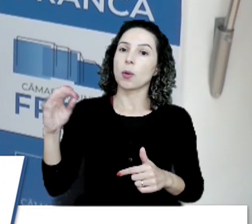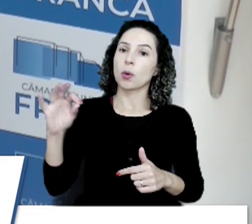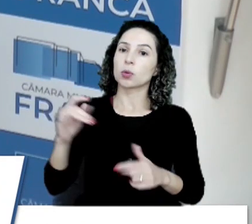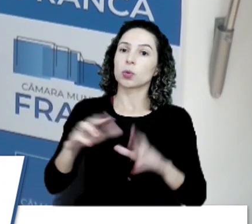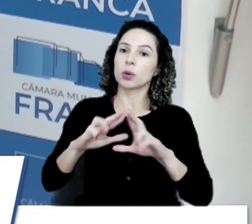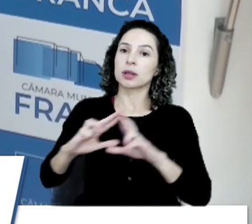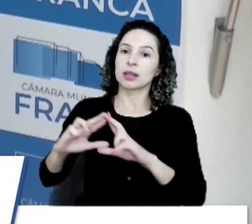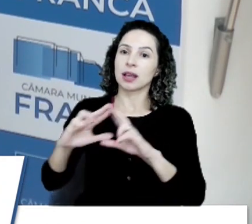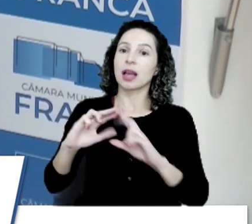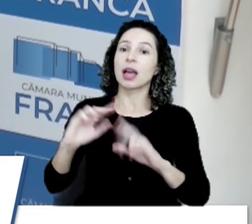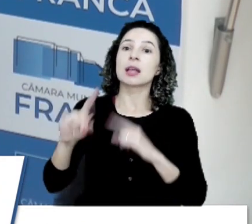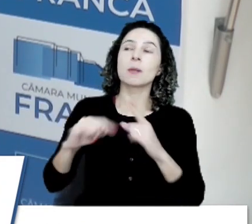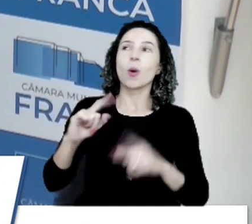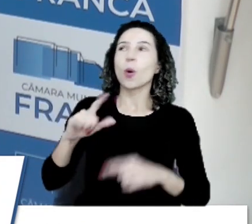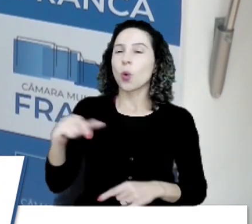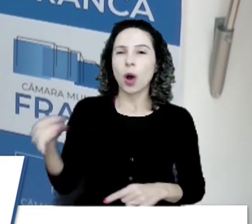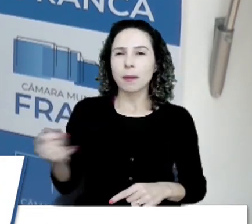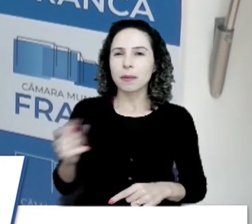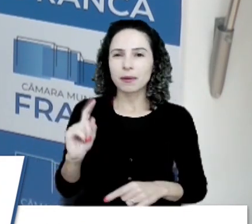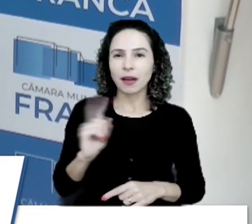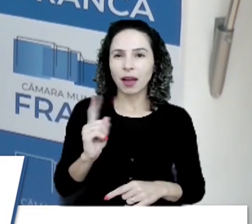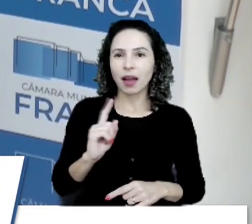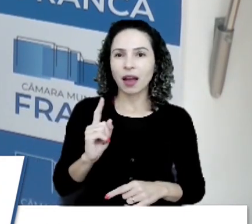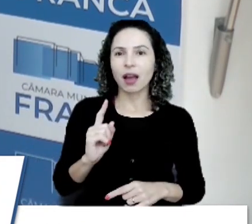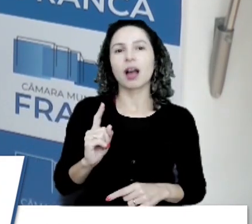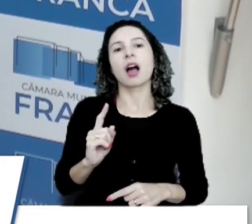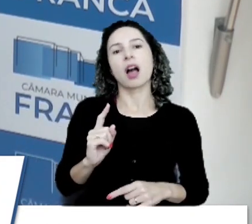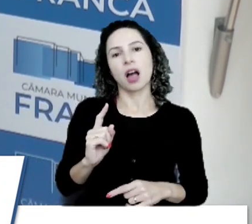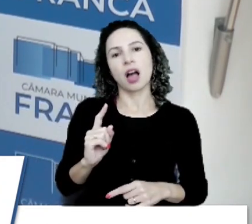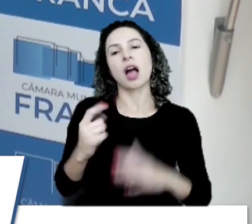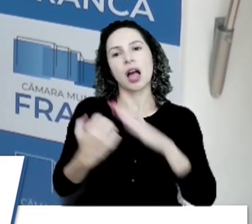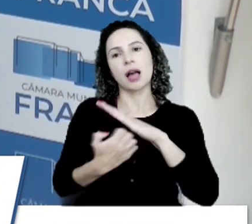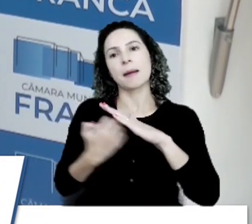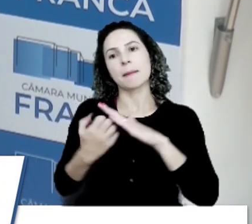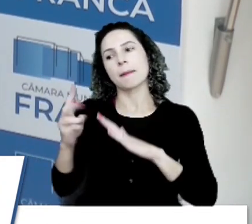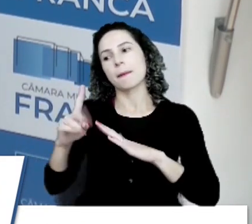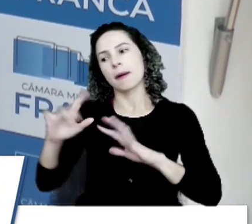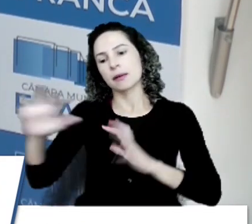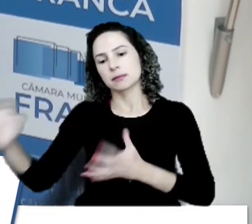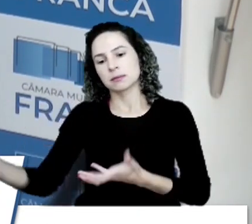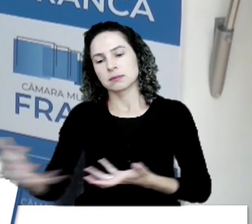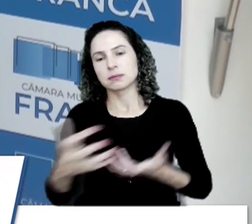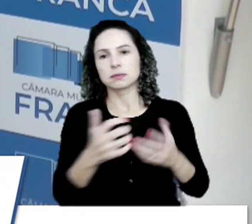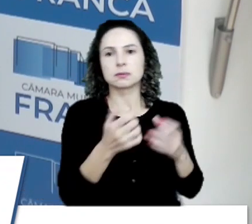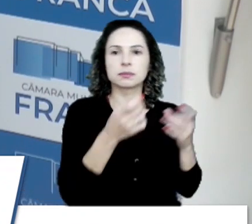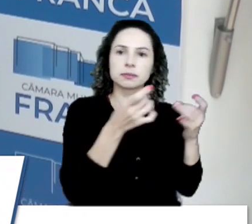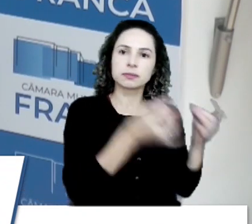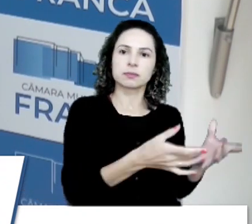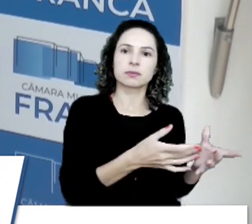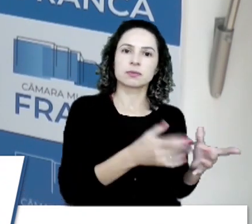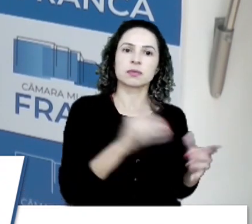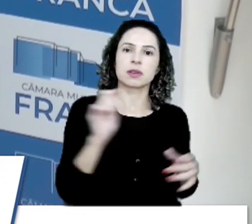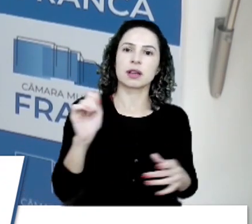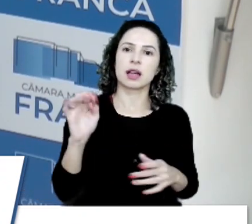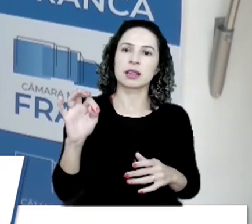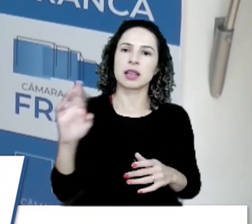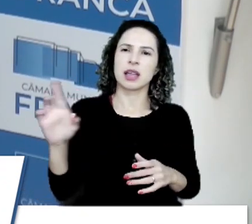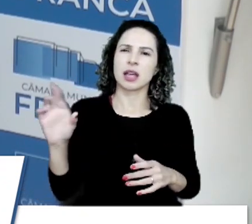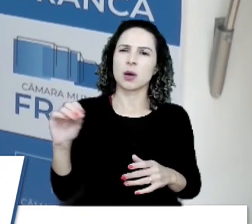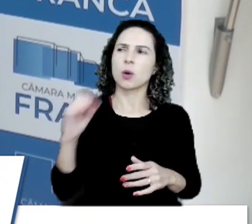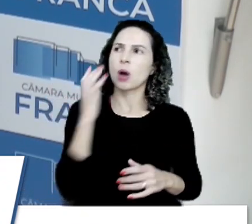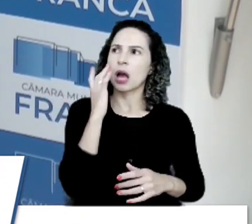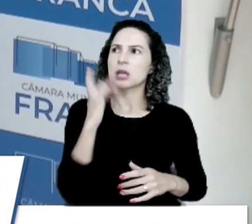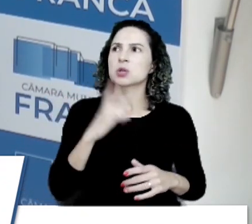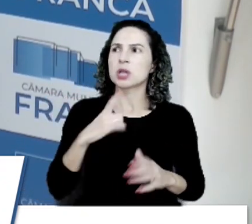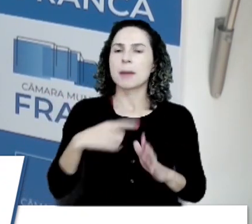depois, o que não é aproveitado, a empresa vai lá e faz a coleta e joga para o aterro. Se não me engano, tem o aterro